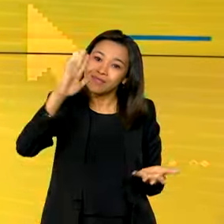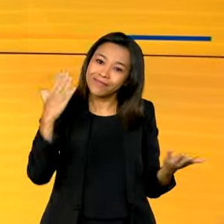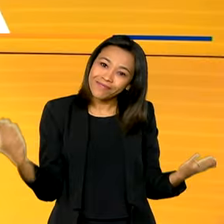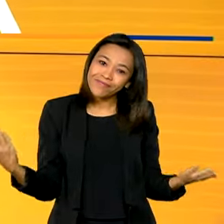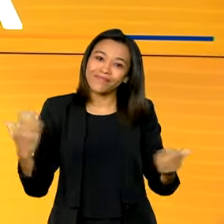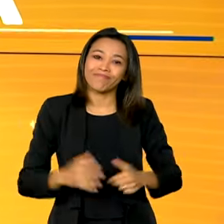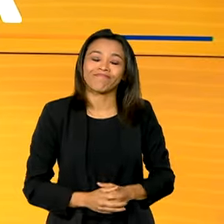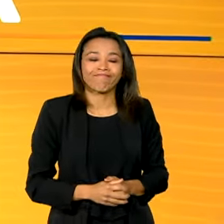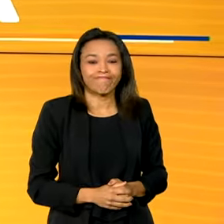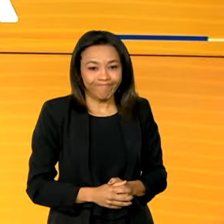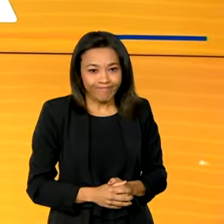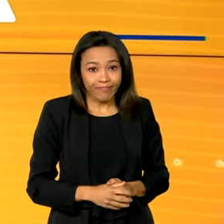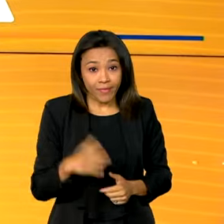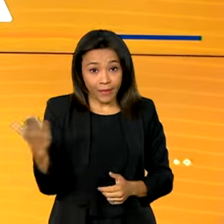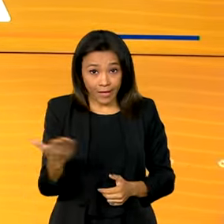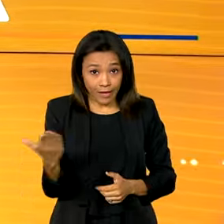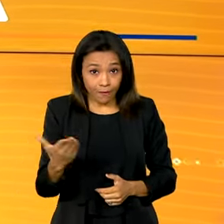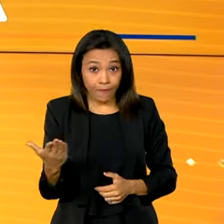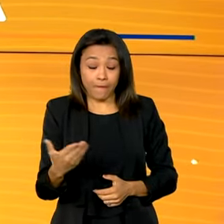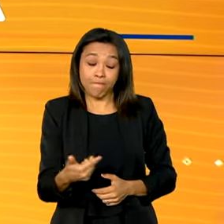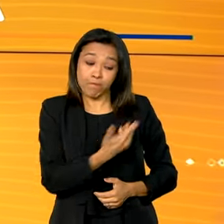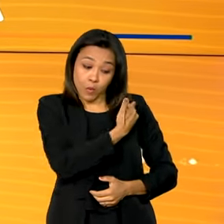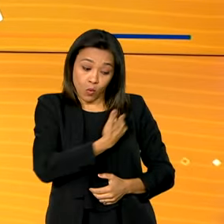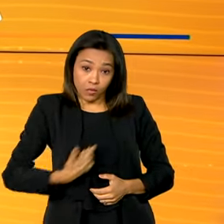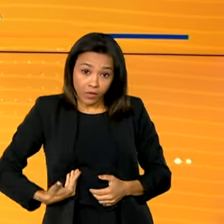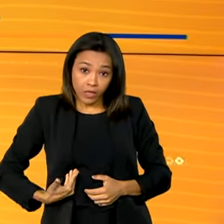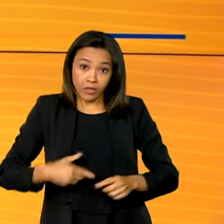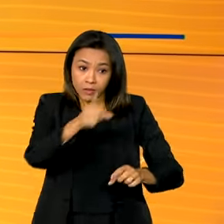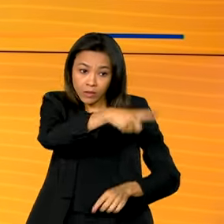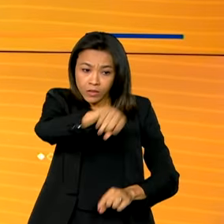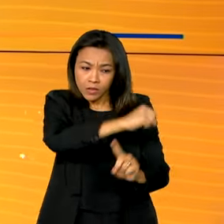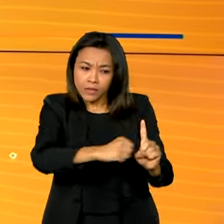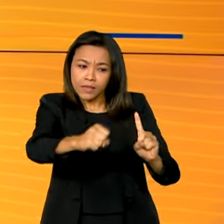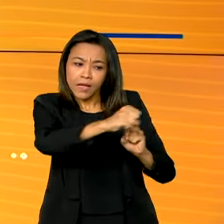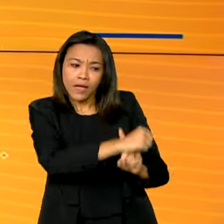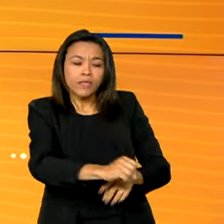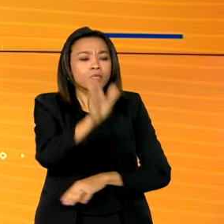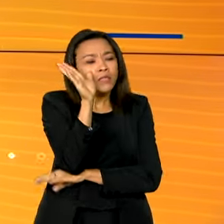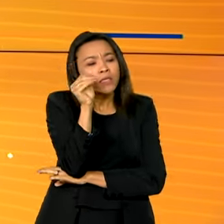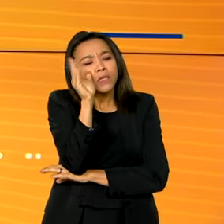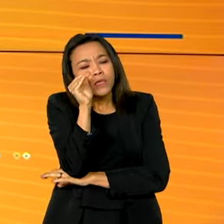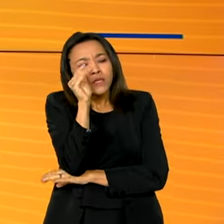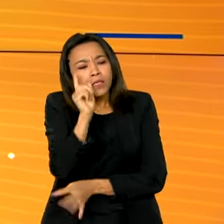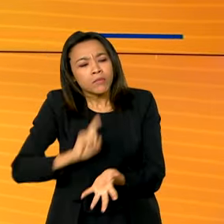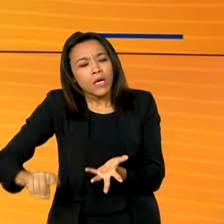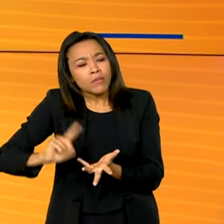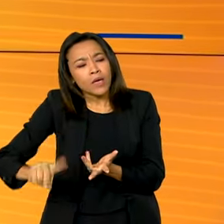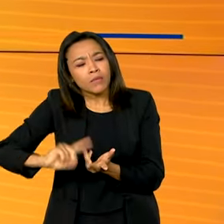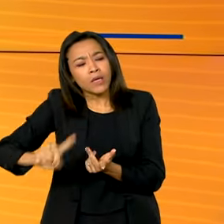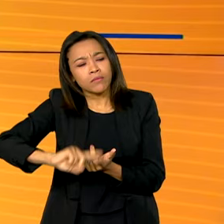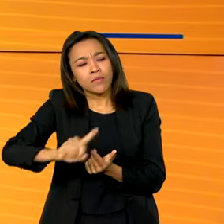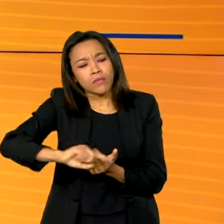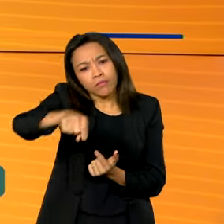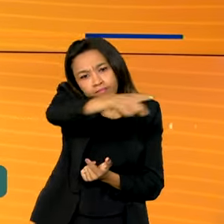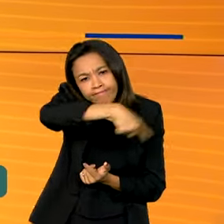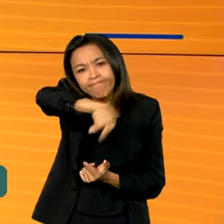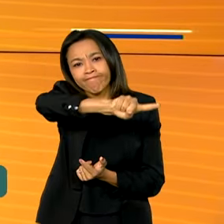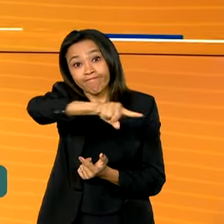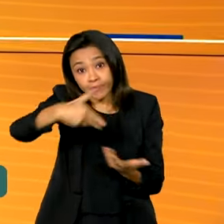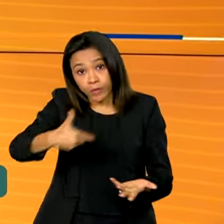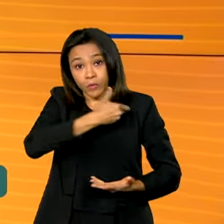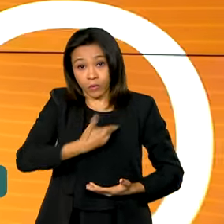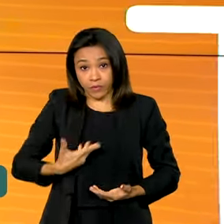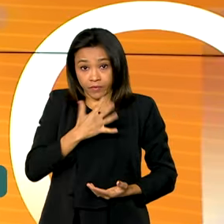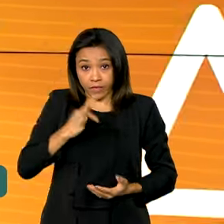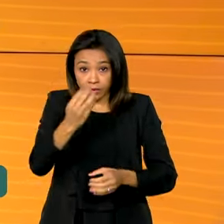E para aproximar governo e sociedade, ouvir direto dos cidadãos as principais demandas das comunidades, o governo